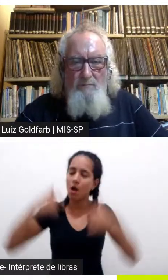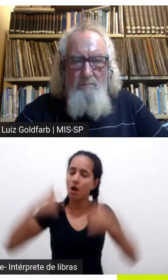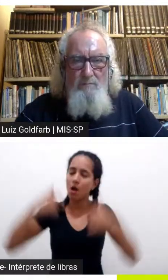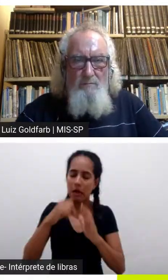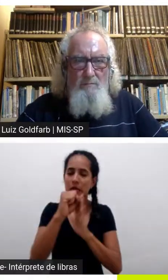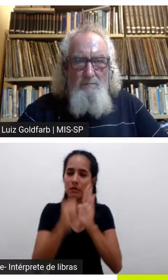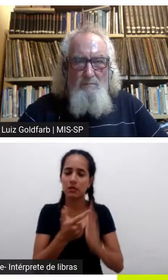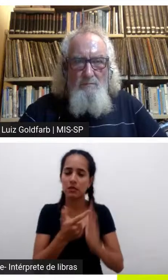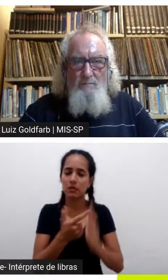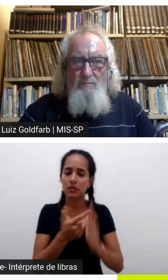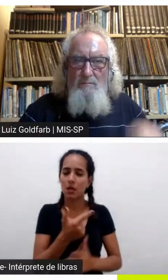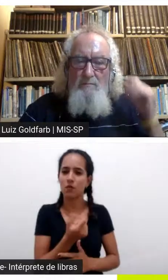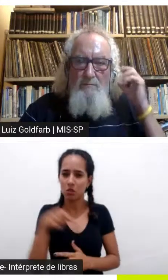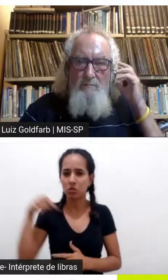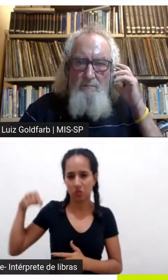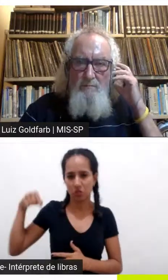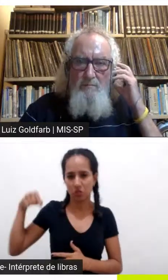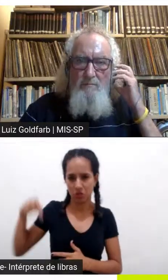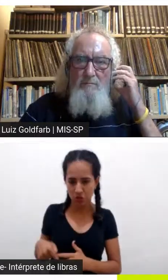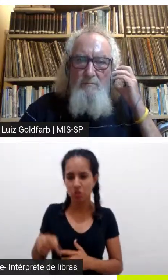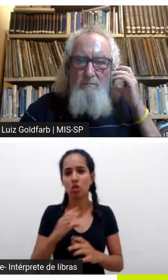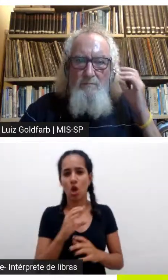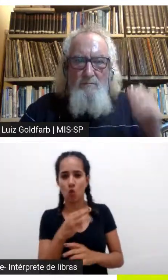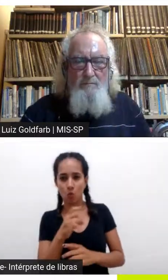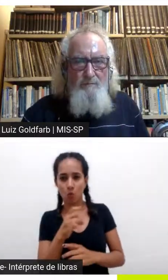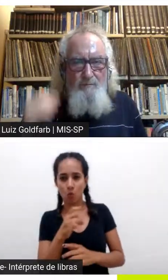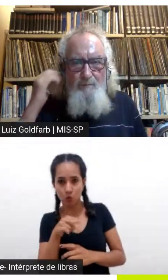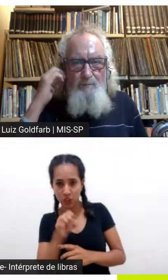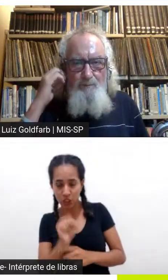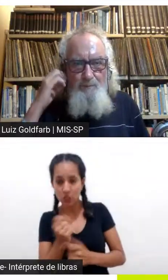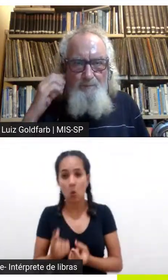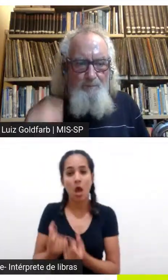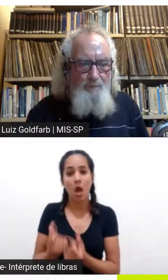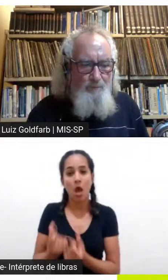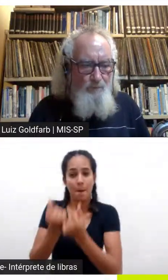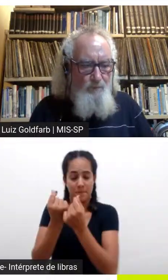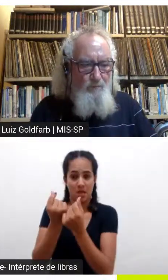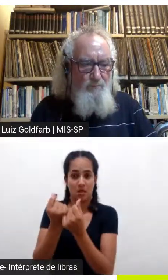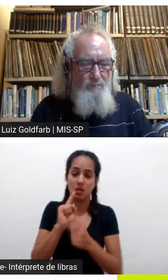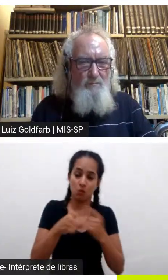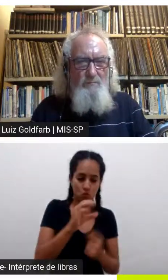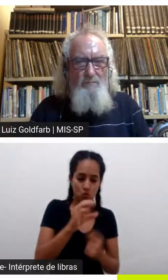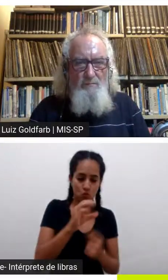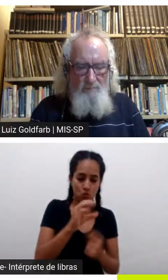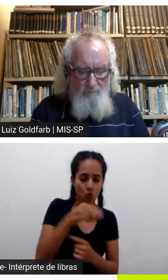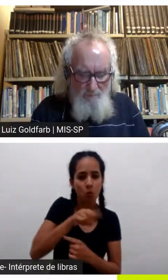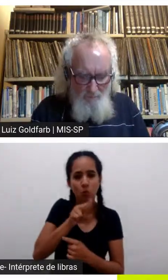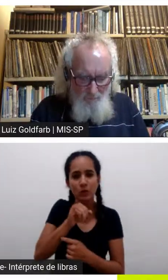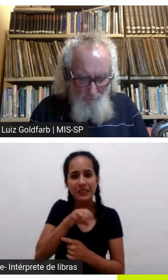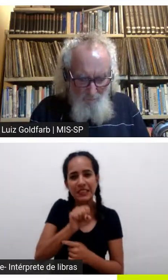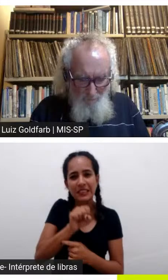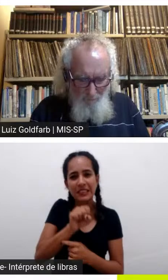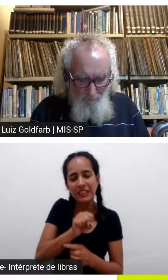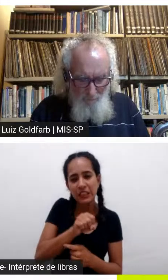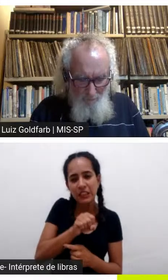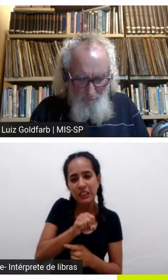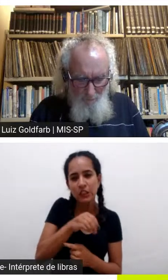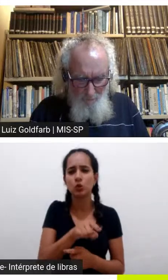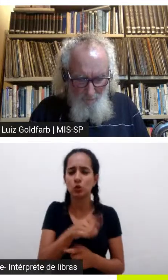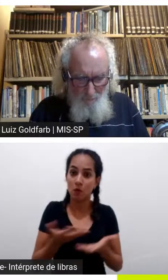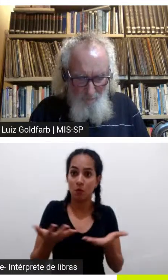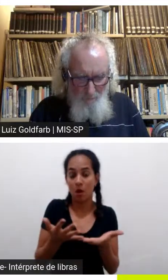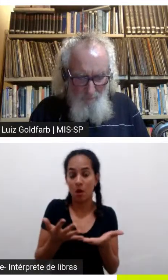capitalismo como os mundos que se opuseram depois o comunismo sumiu virou o a gente tem hoje mais ou menos e